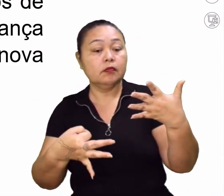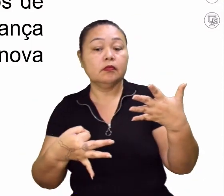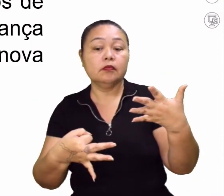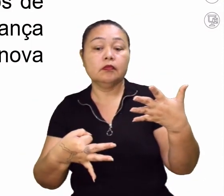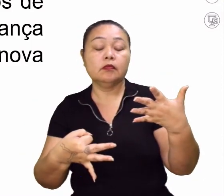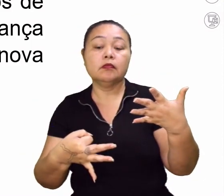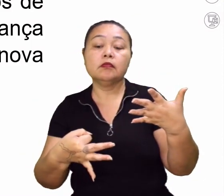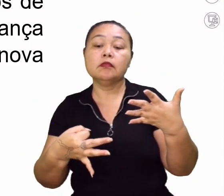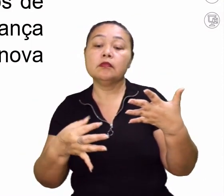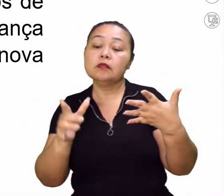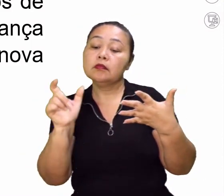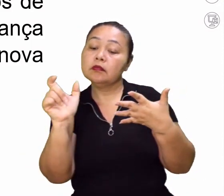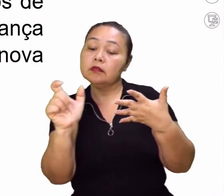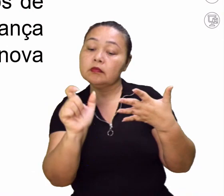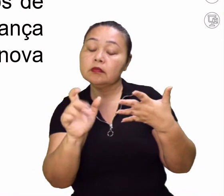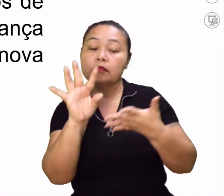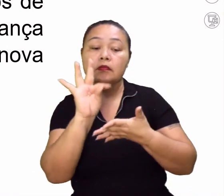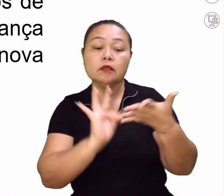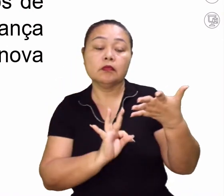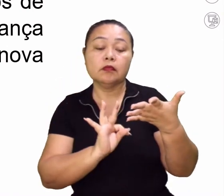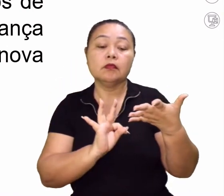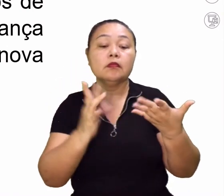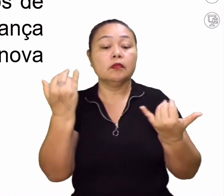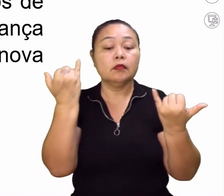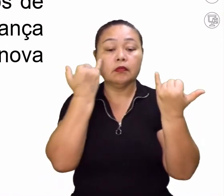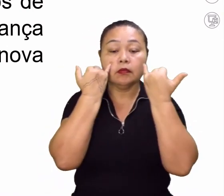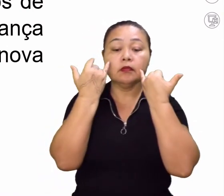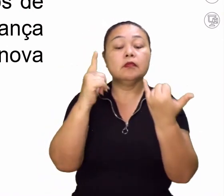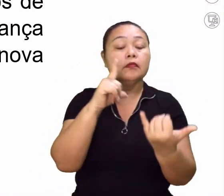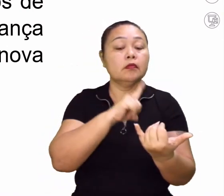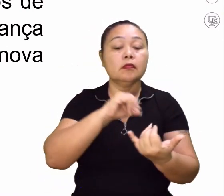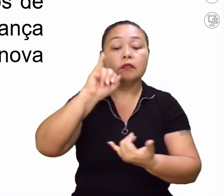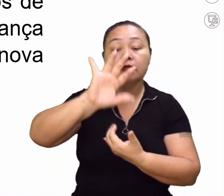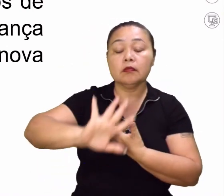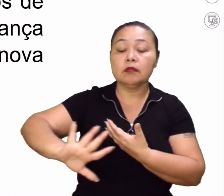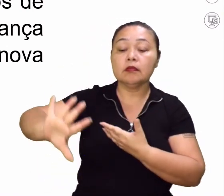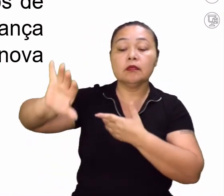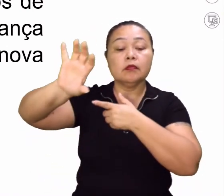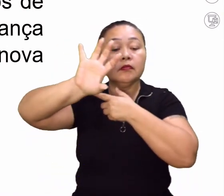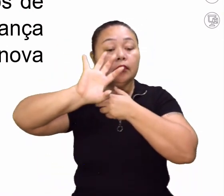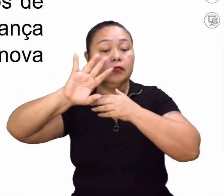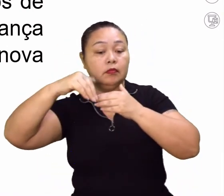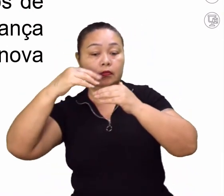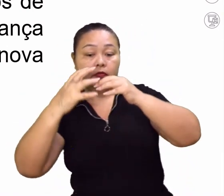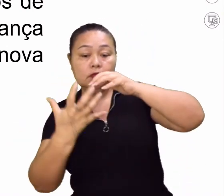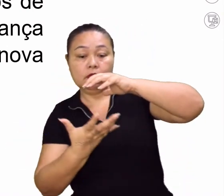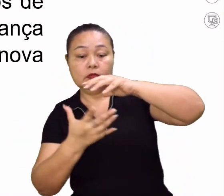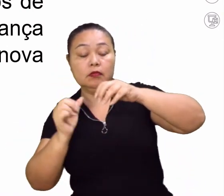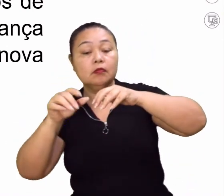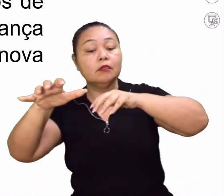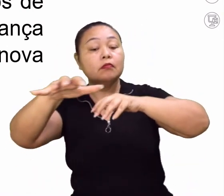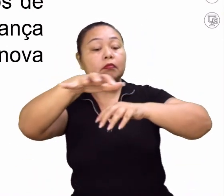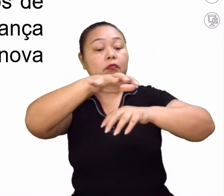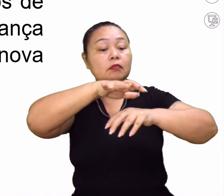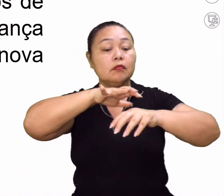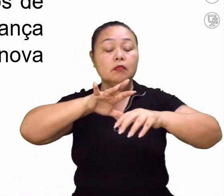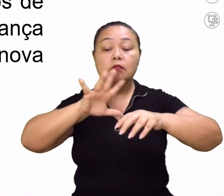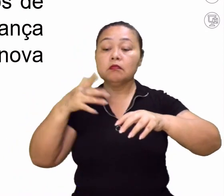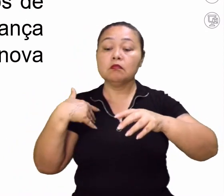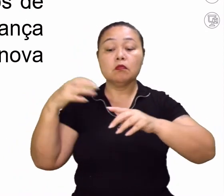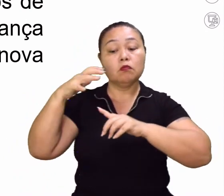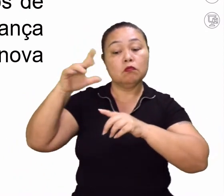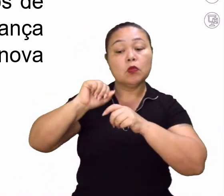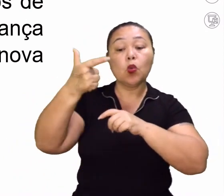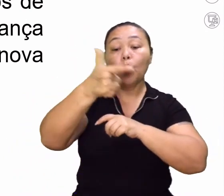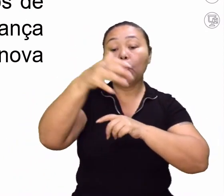nos termos do texto, há as informações obtidas por imagens de satélites não influenciam